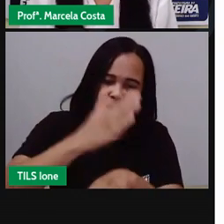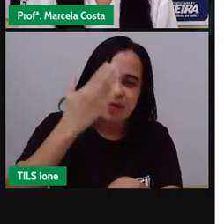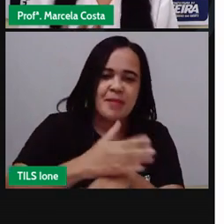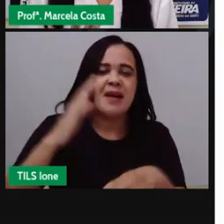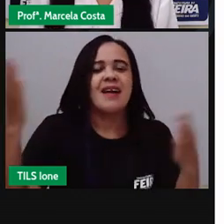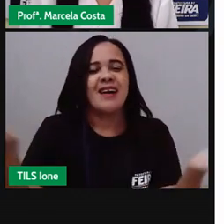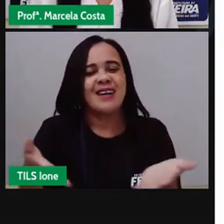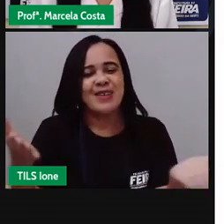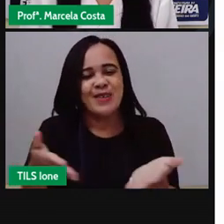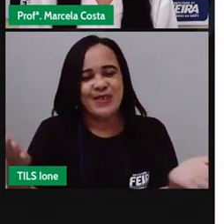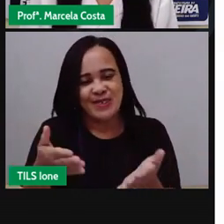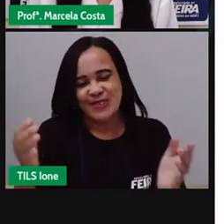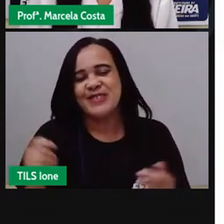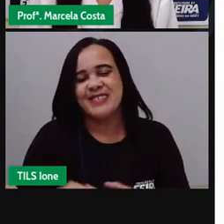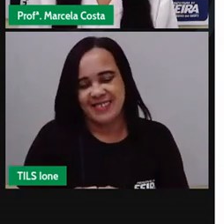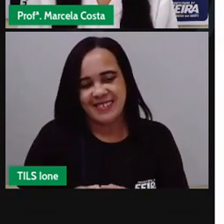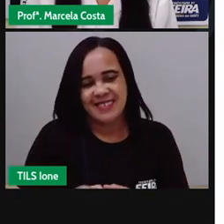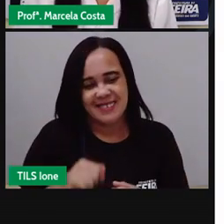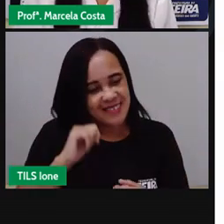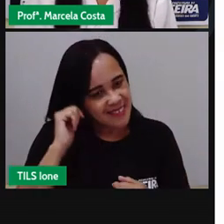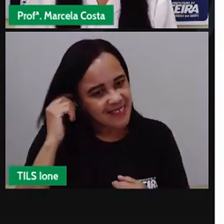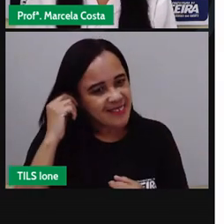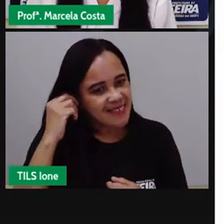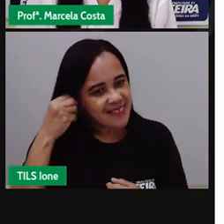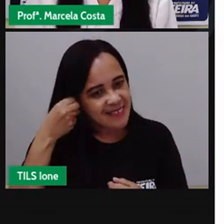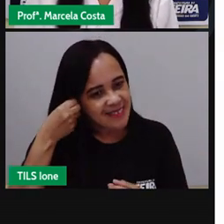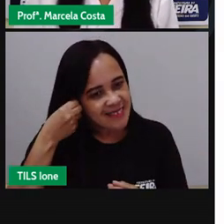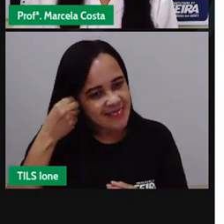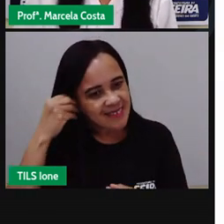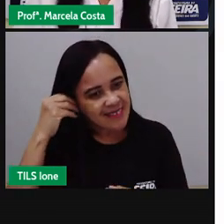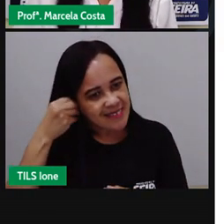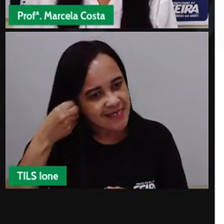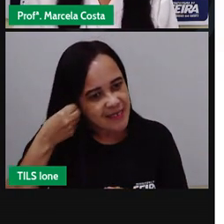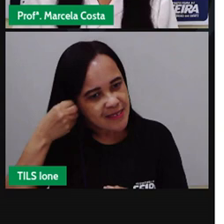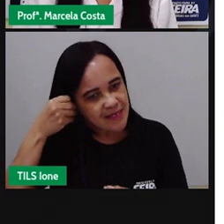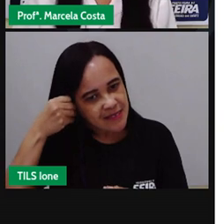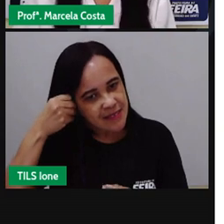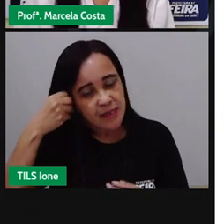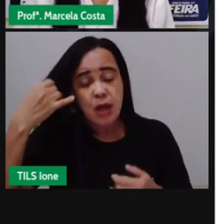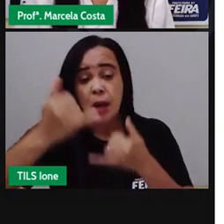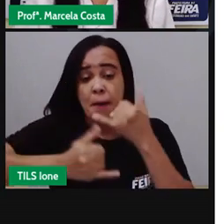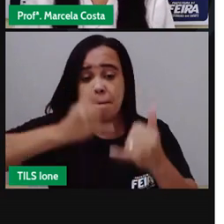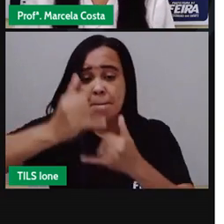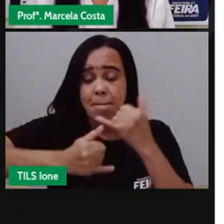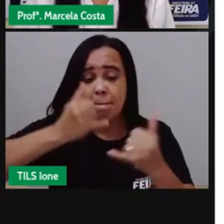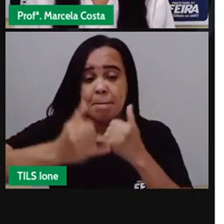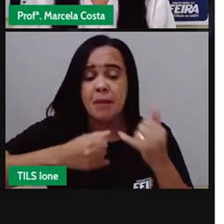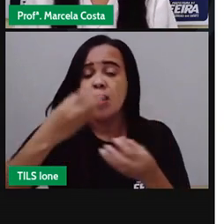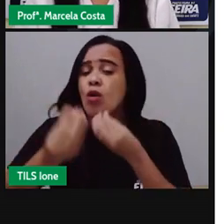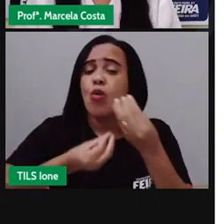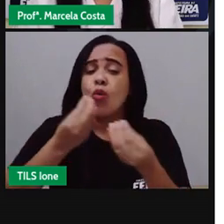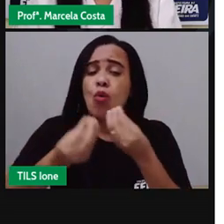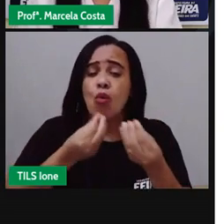adquiriu que a gente aprendeu então vamos fazer um jogo de interpretação de gráficos